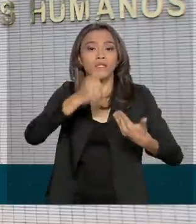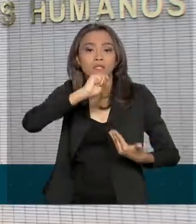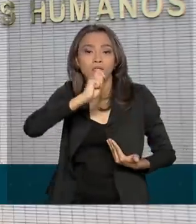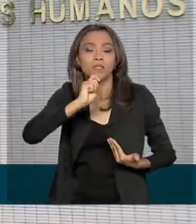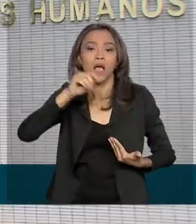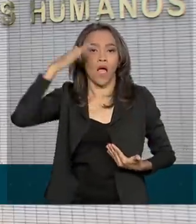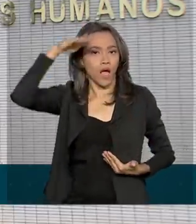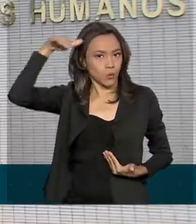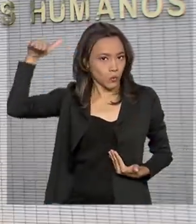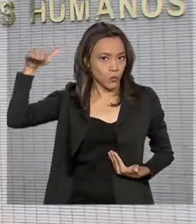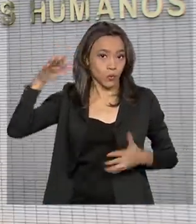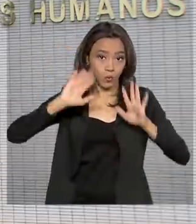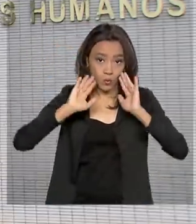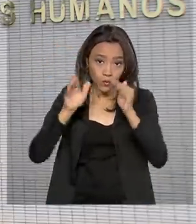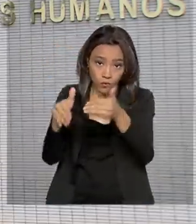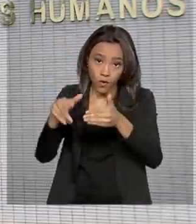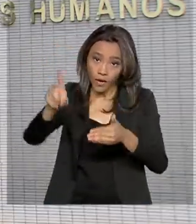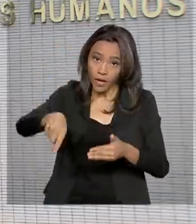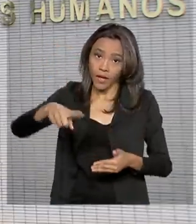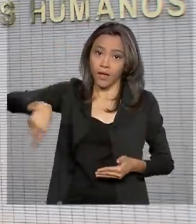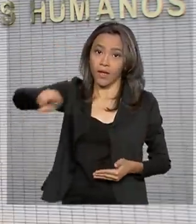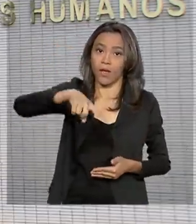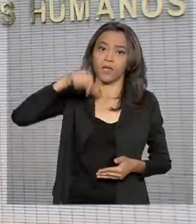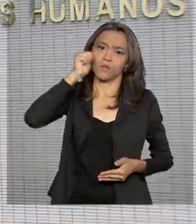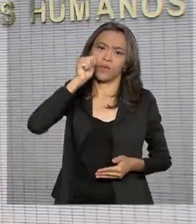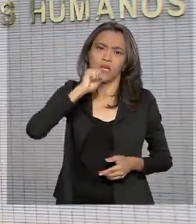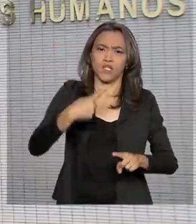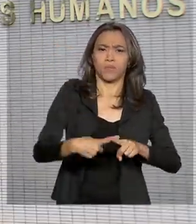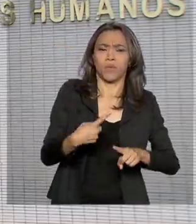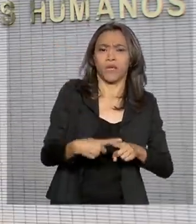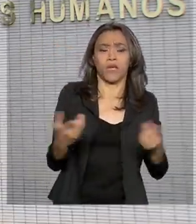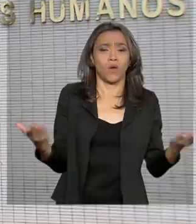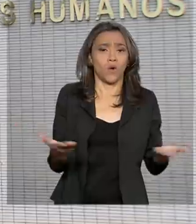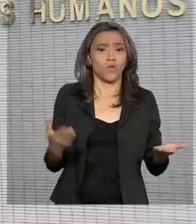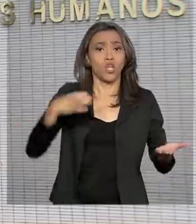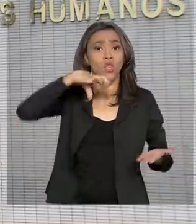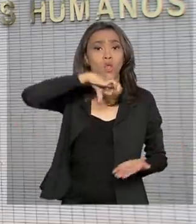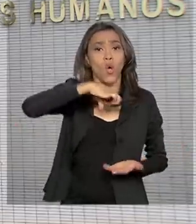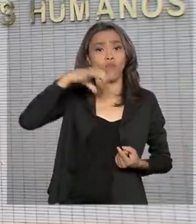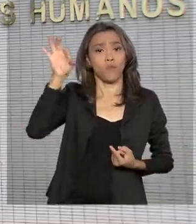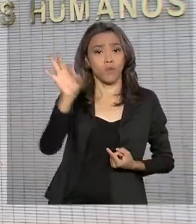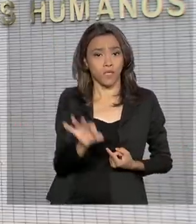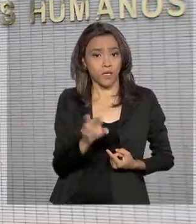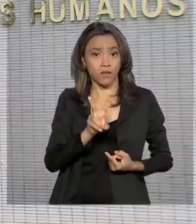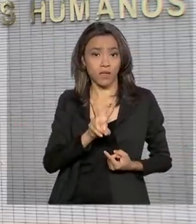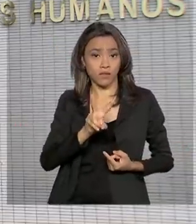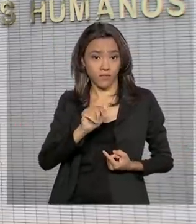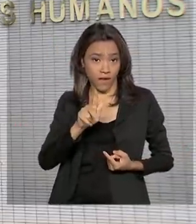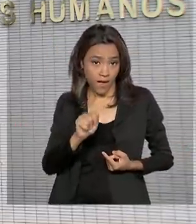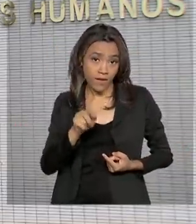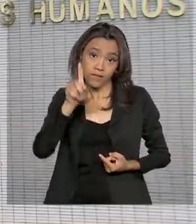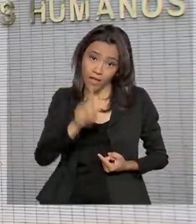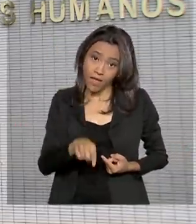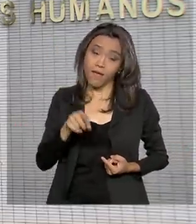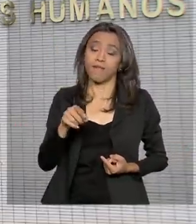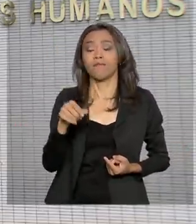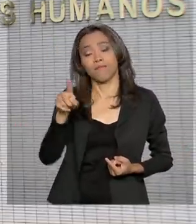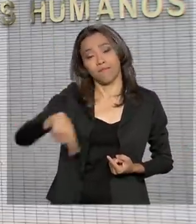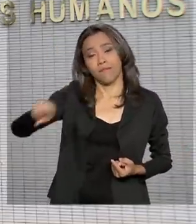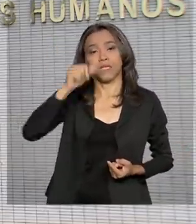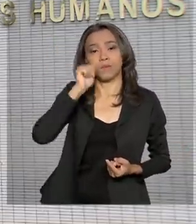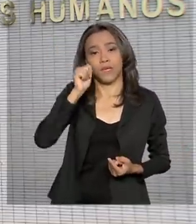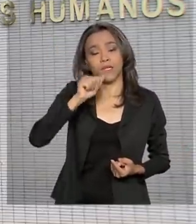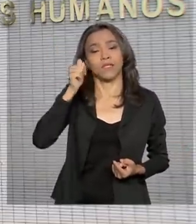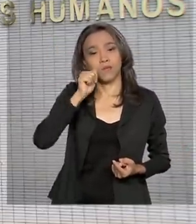O foco serão as mulheres. Isso porque atualmente apenas 9% das vagas são ocupadas por elas e o